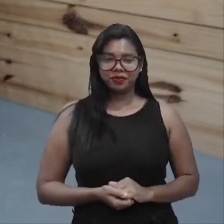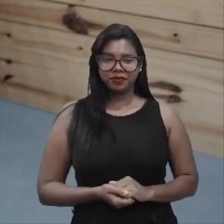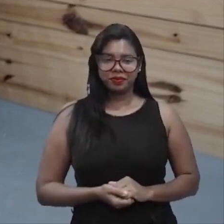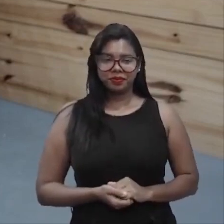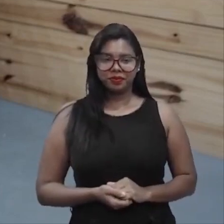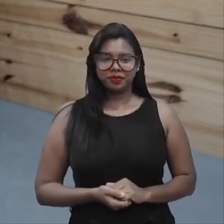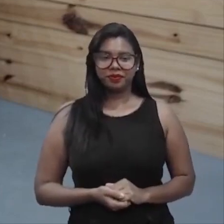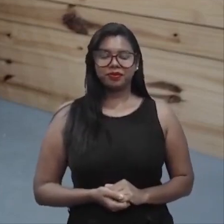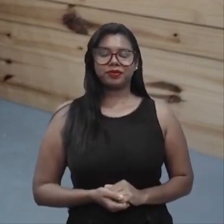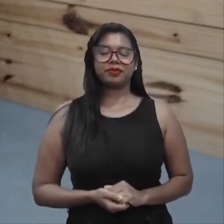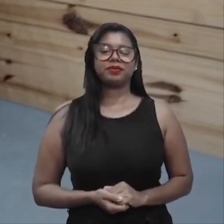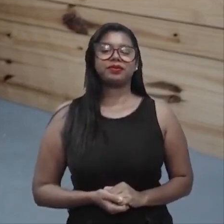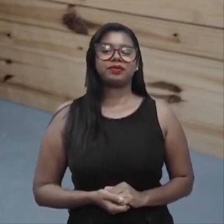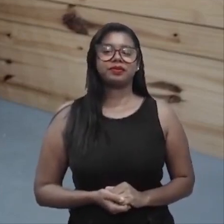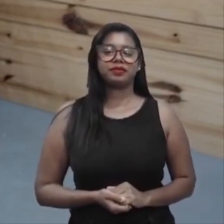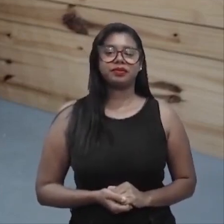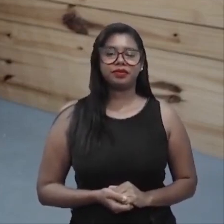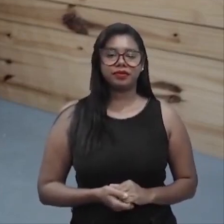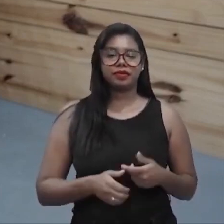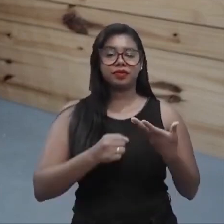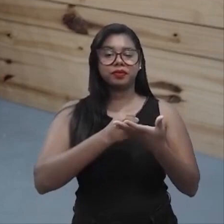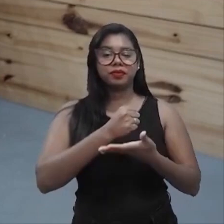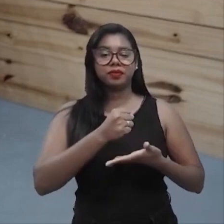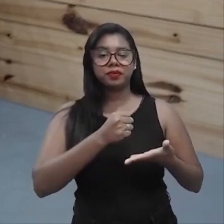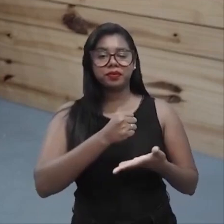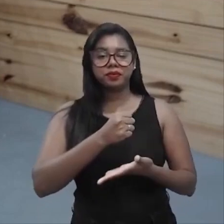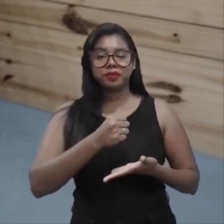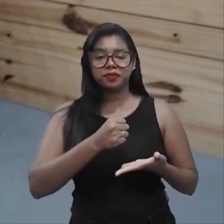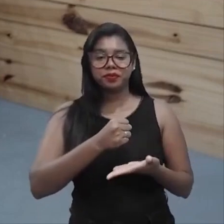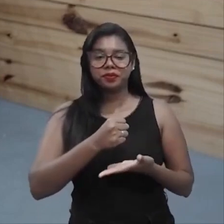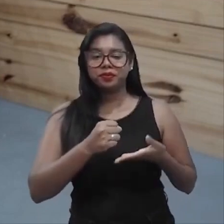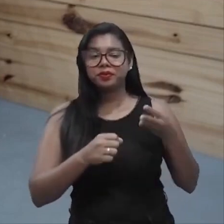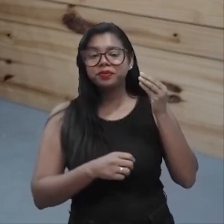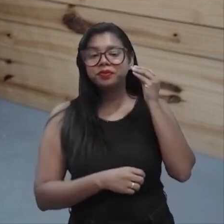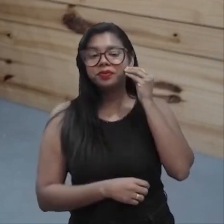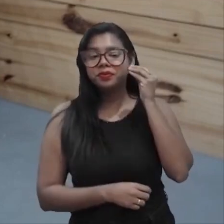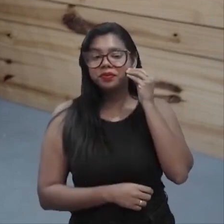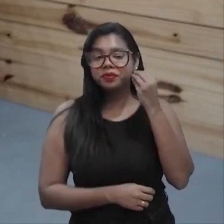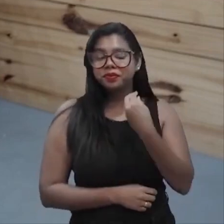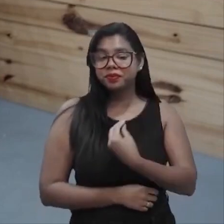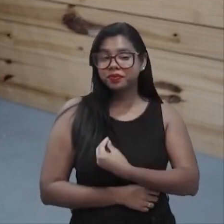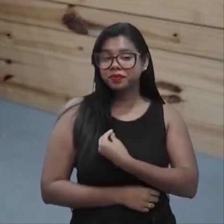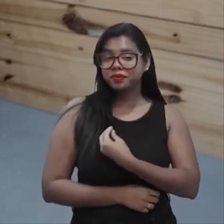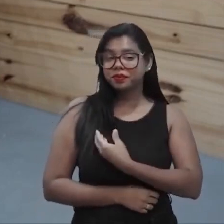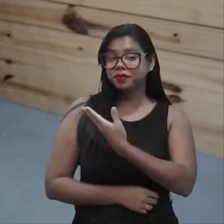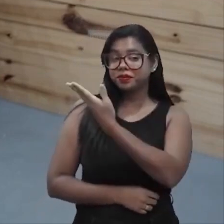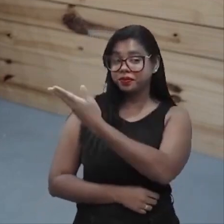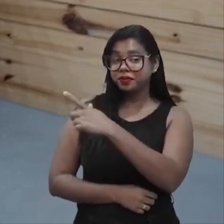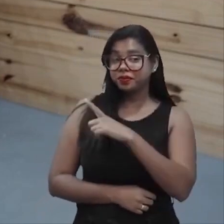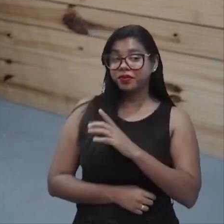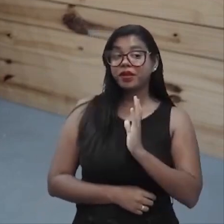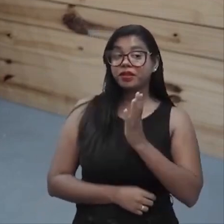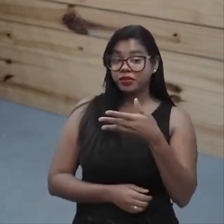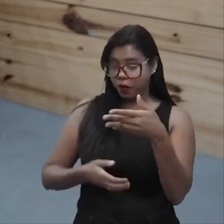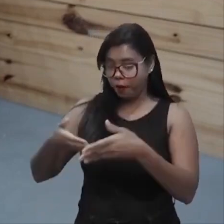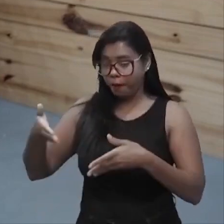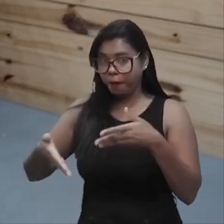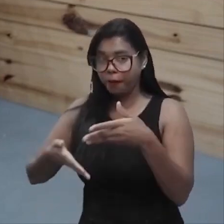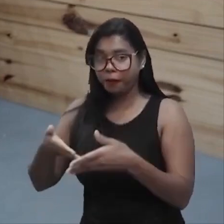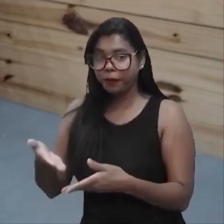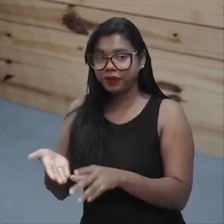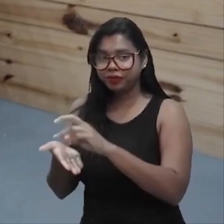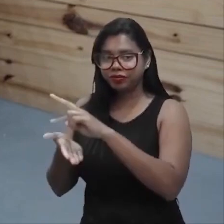com base nessa experiência que você tem e já participou de vários